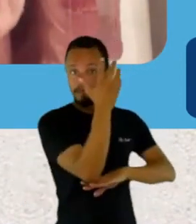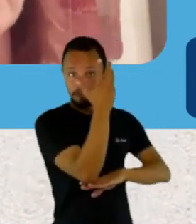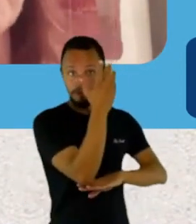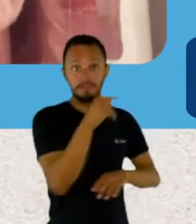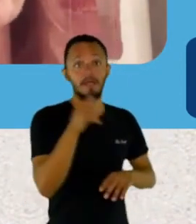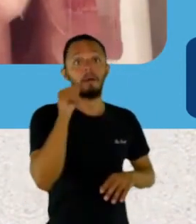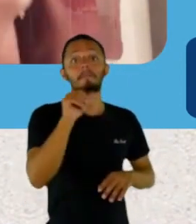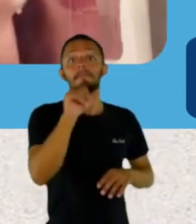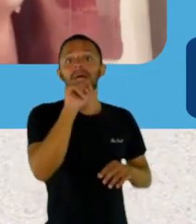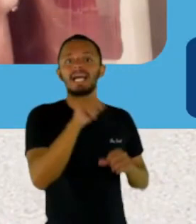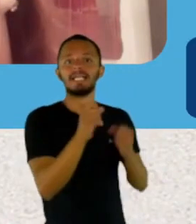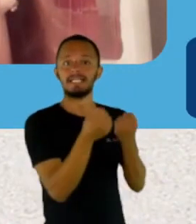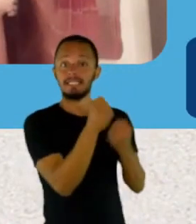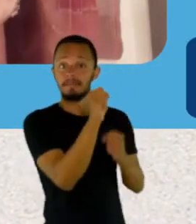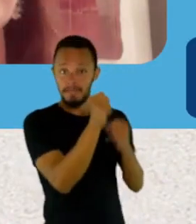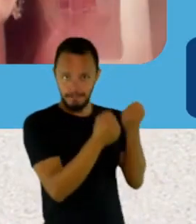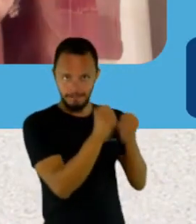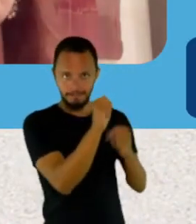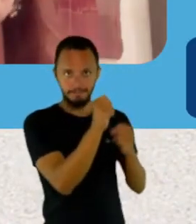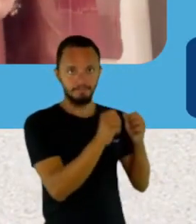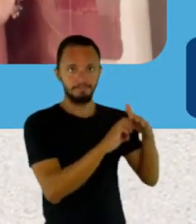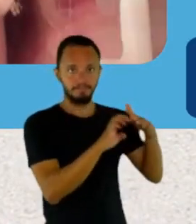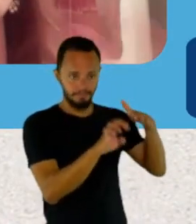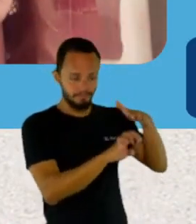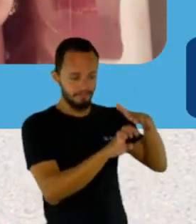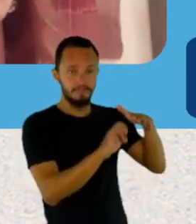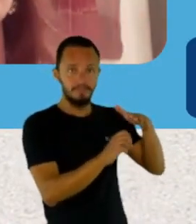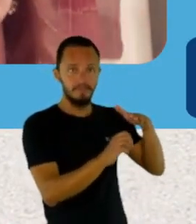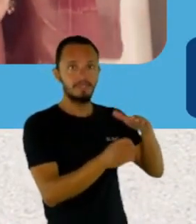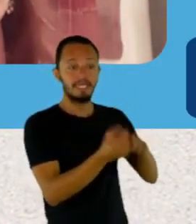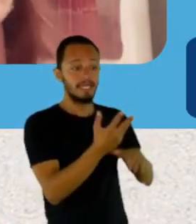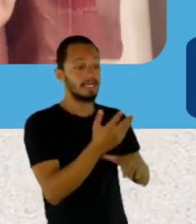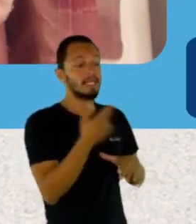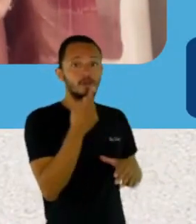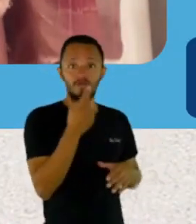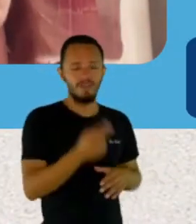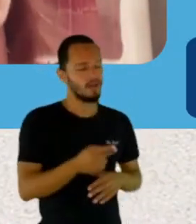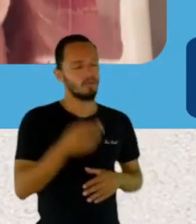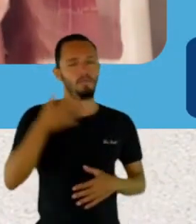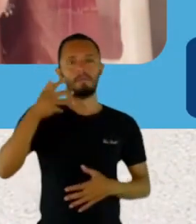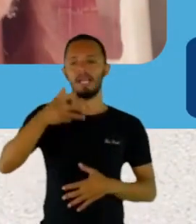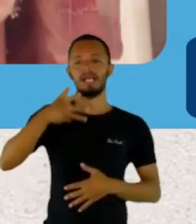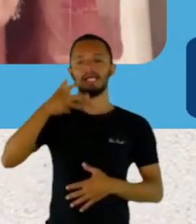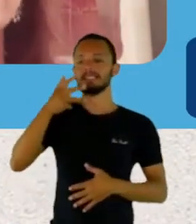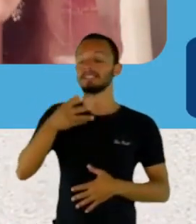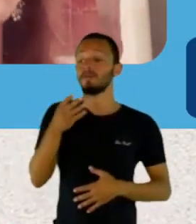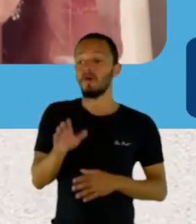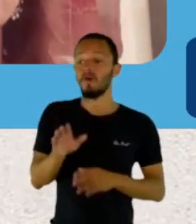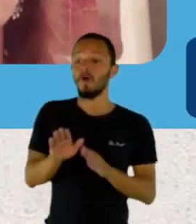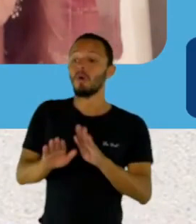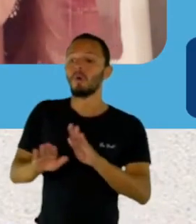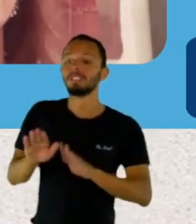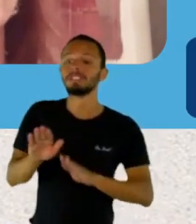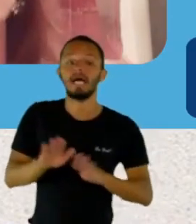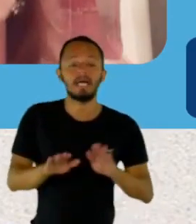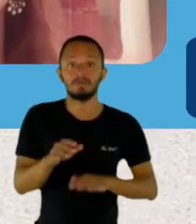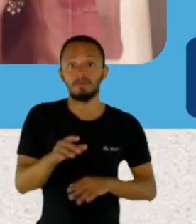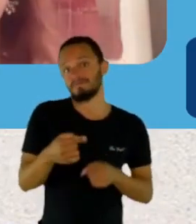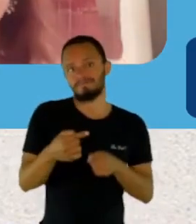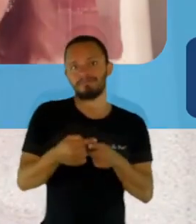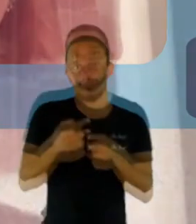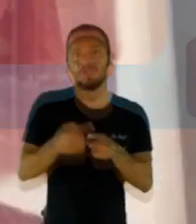empreendedoras. E eu falo muito sobre esse autocuidado, né? Principalmente mãe. Imagina, mãe empreendedora.